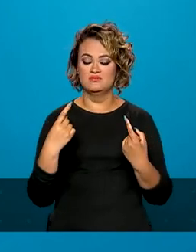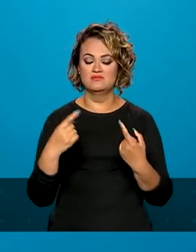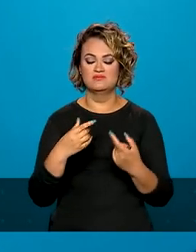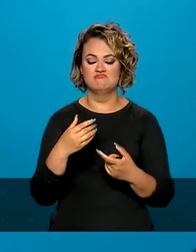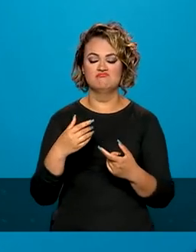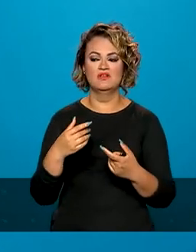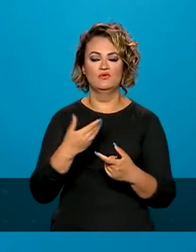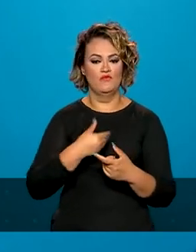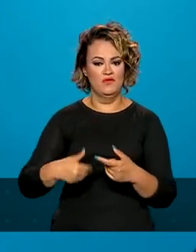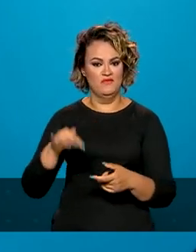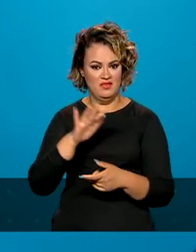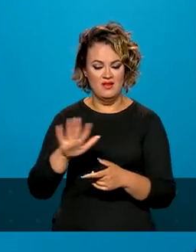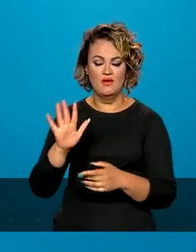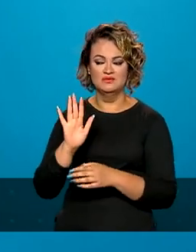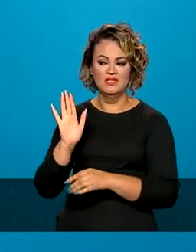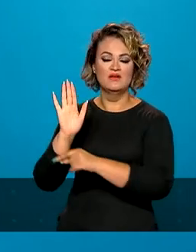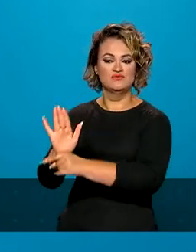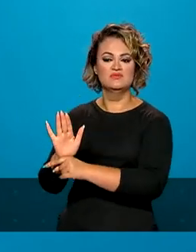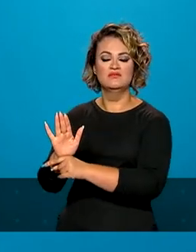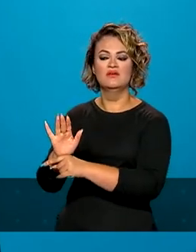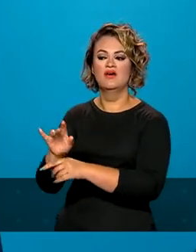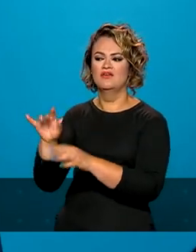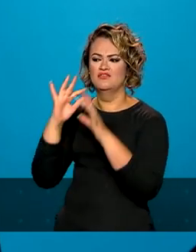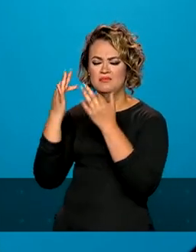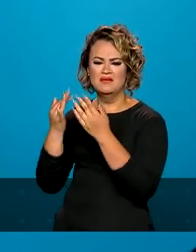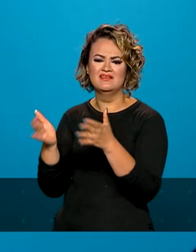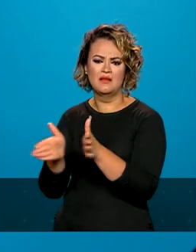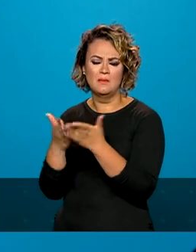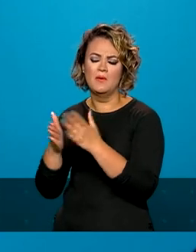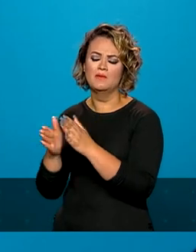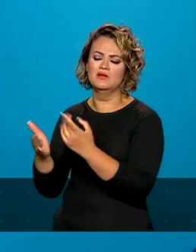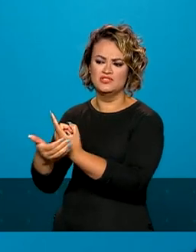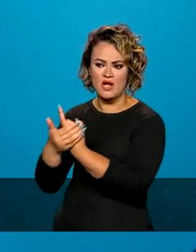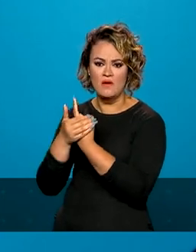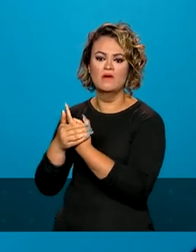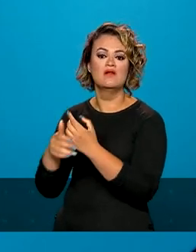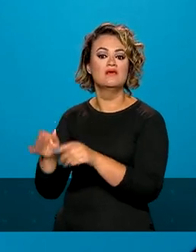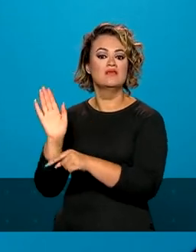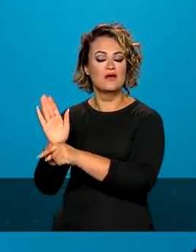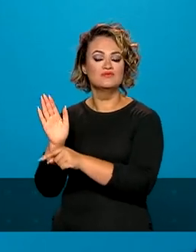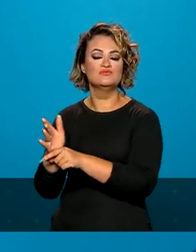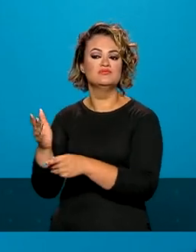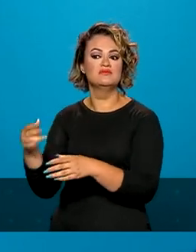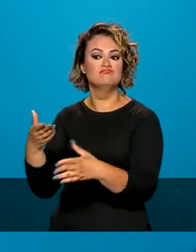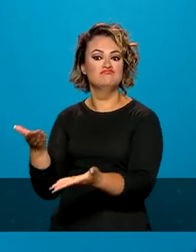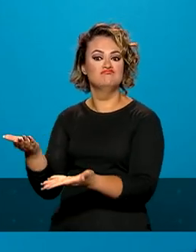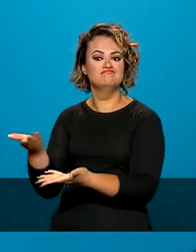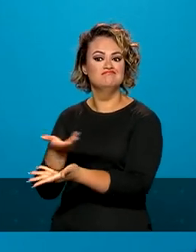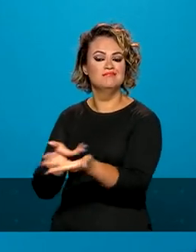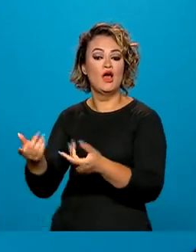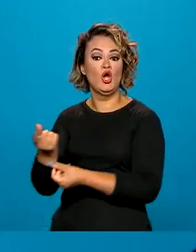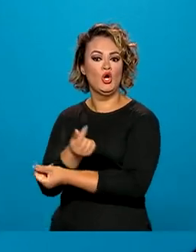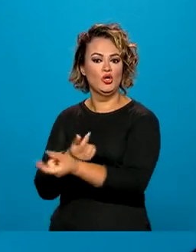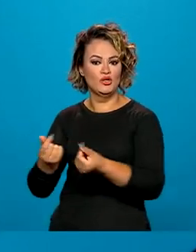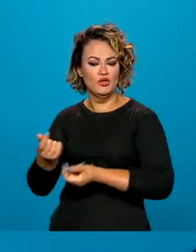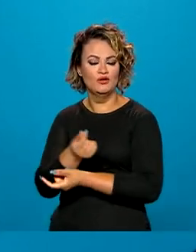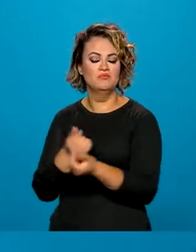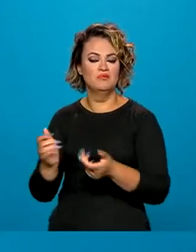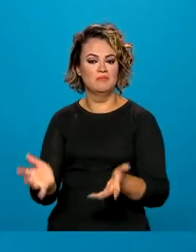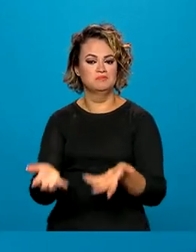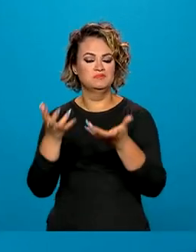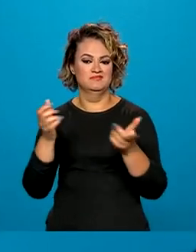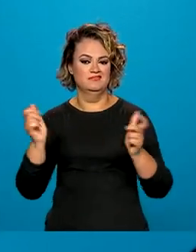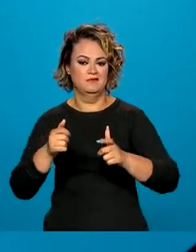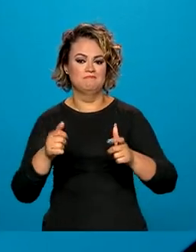tem ajudado tanto a acolher essas famílias em situação de vulnerabilidade como também ajudar a movimentar a economia local com essas transferências de recursos que